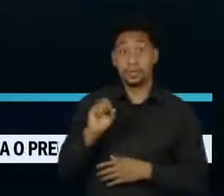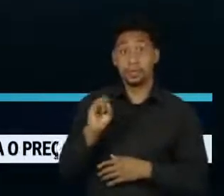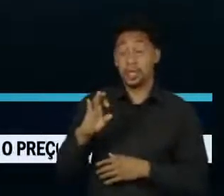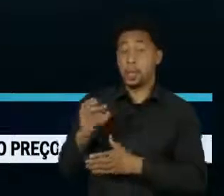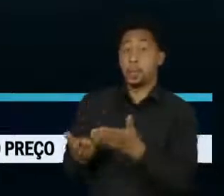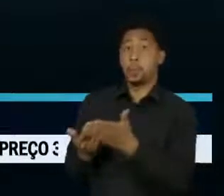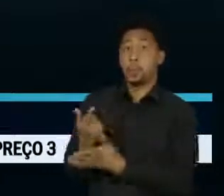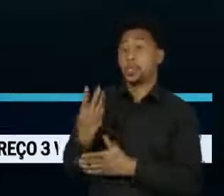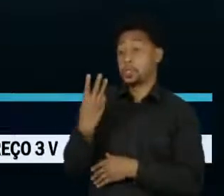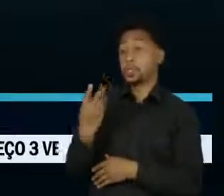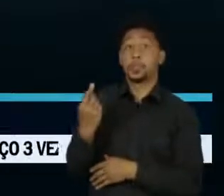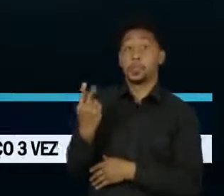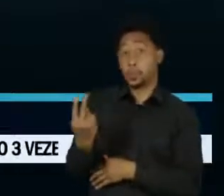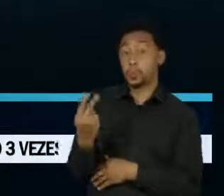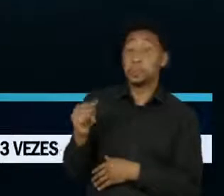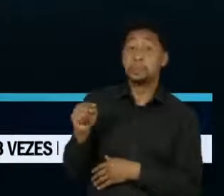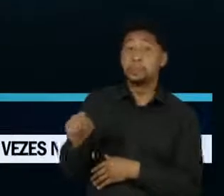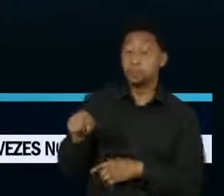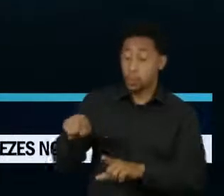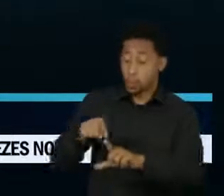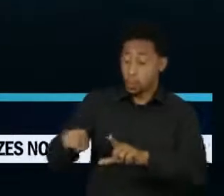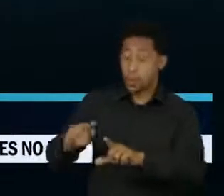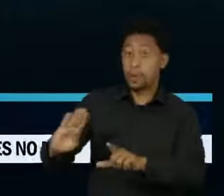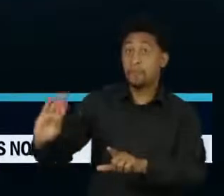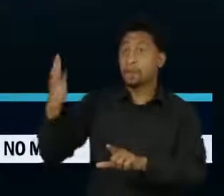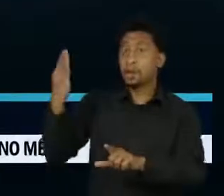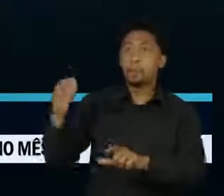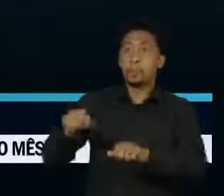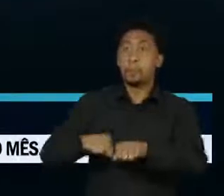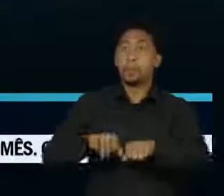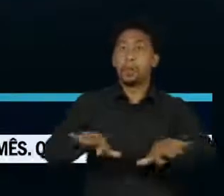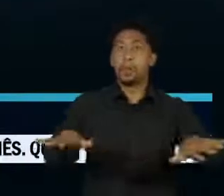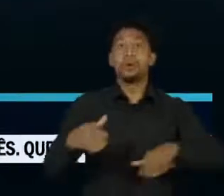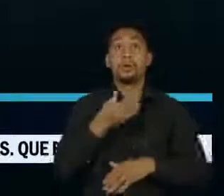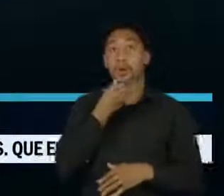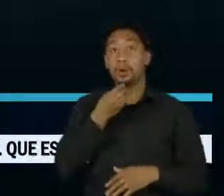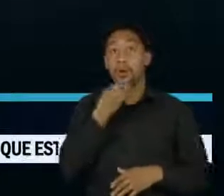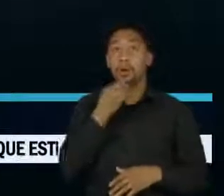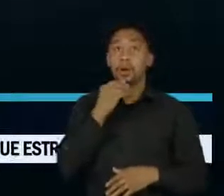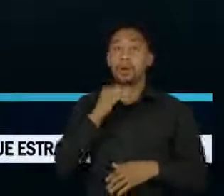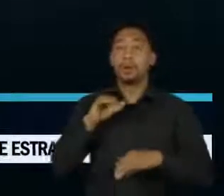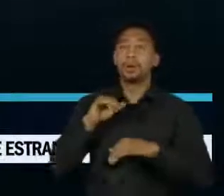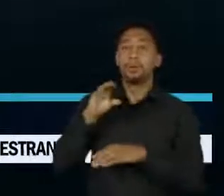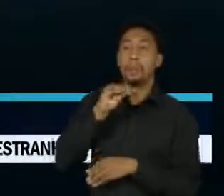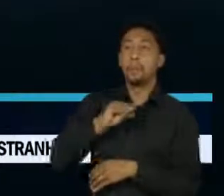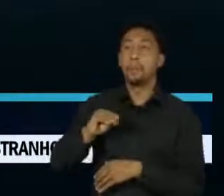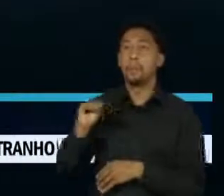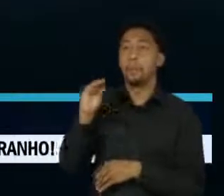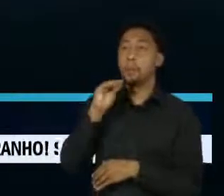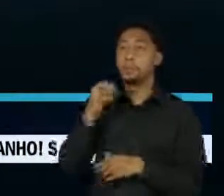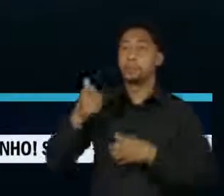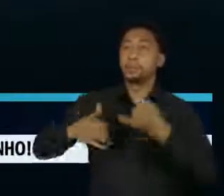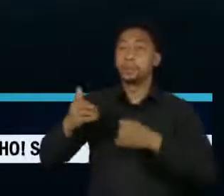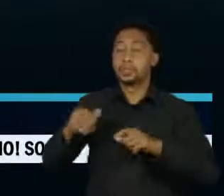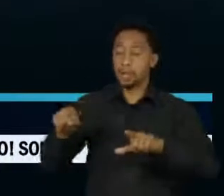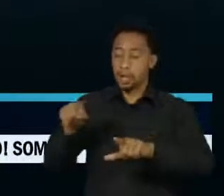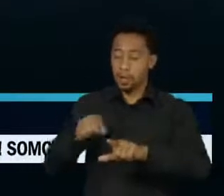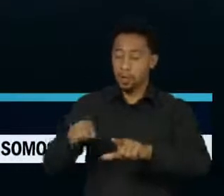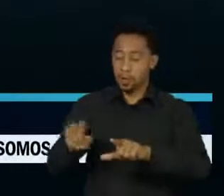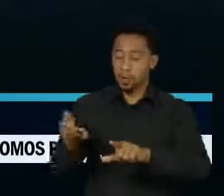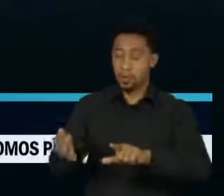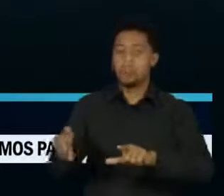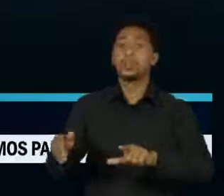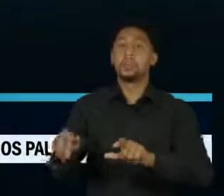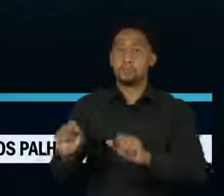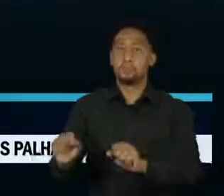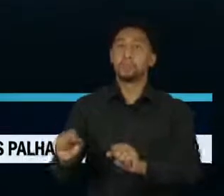mil urnas fraudadas viralizou. Um homem aparecia falando que as urnas estavam prontas para fazer o que quisesse o